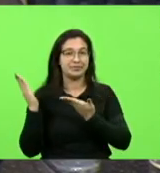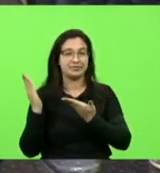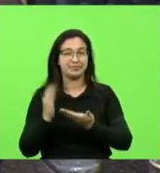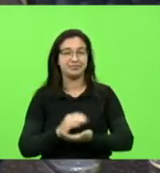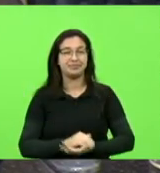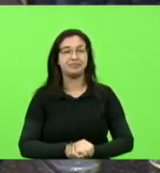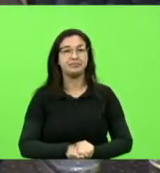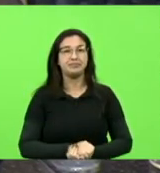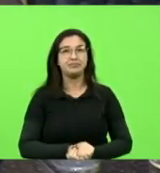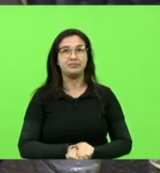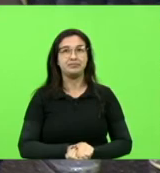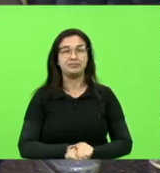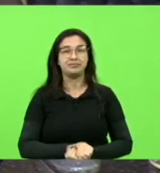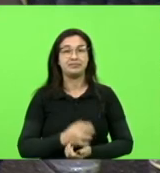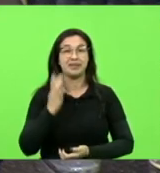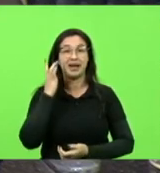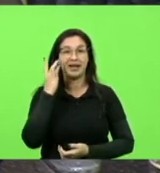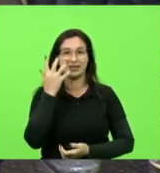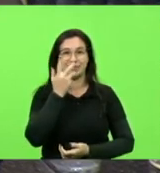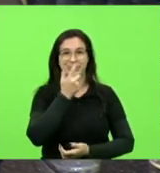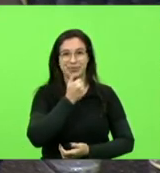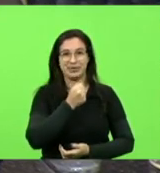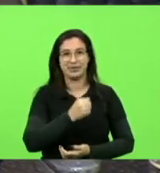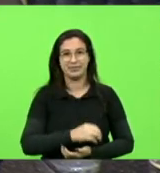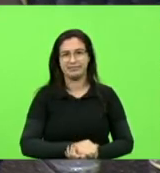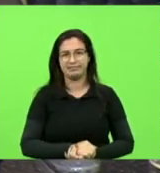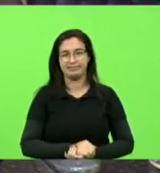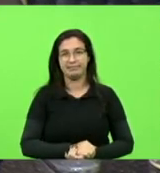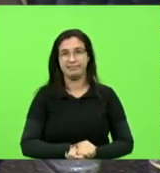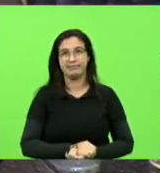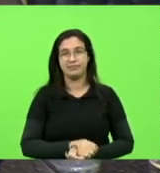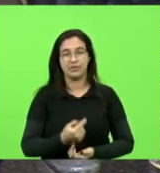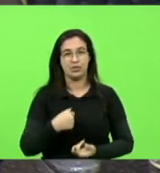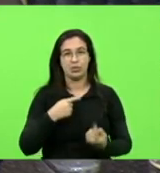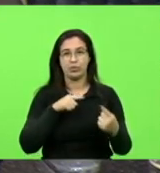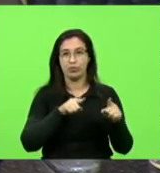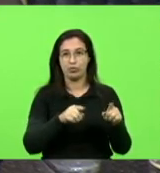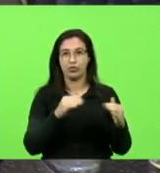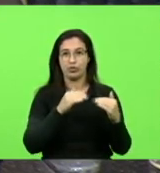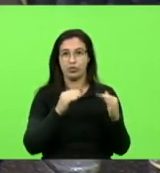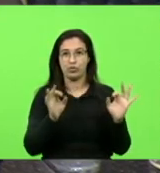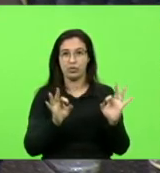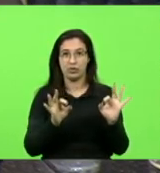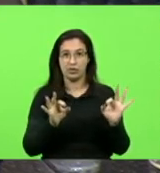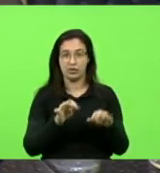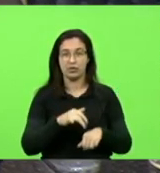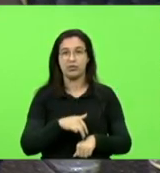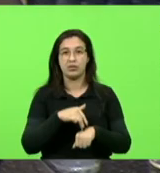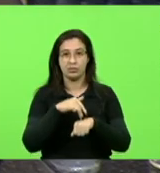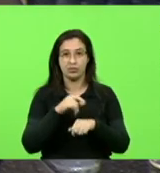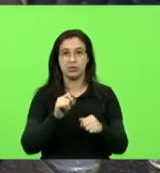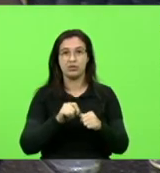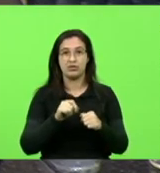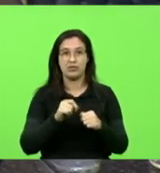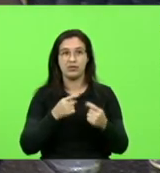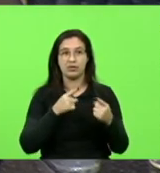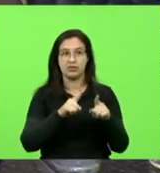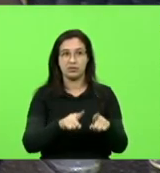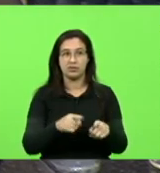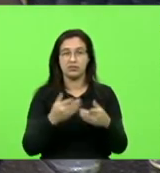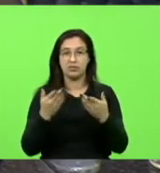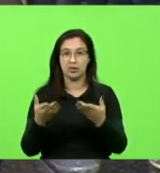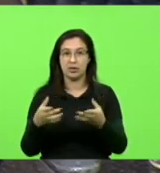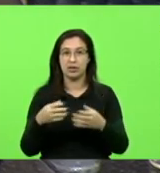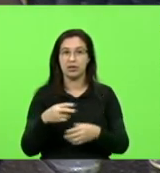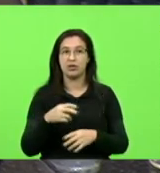achando que é bonito fazer isso. Então, um repúdio aqui, inclusive eu vou fazer uma moção de repúdio para a defensoria pública de